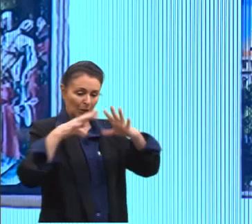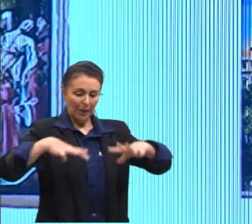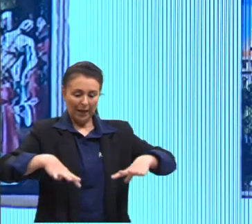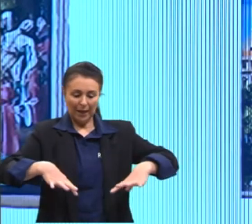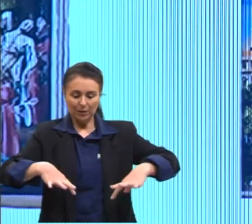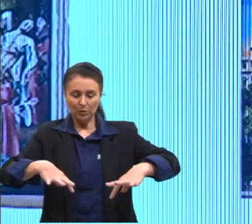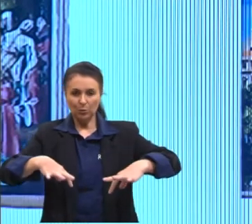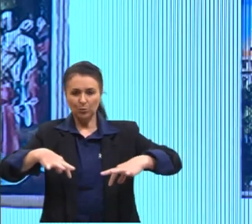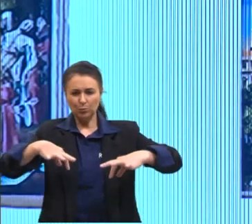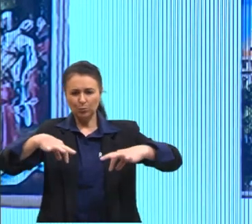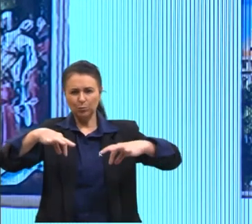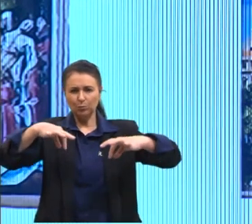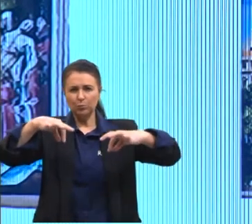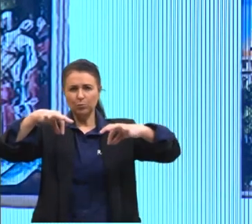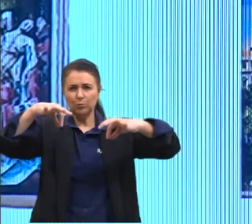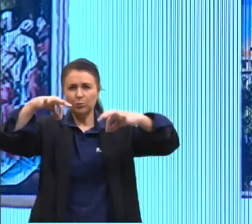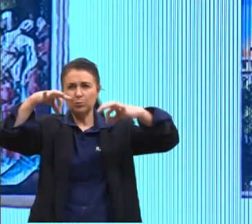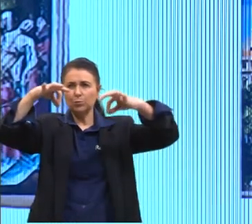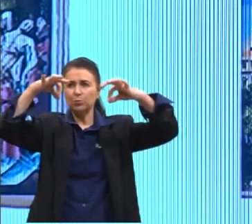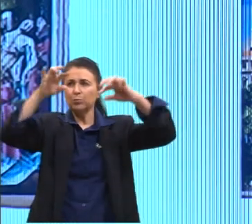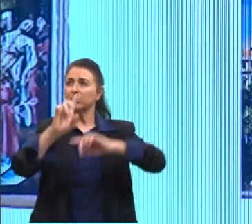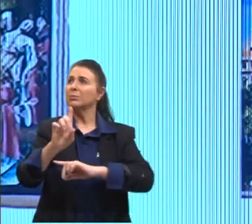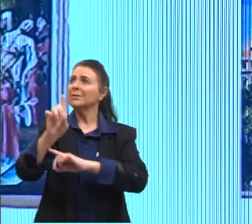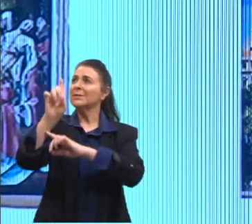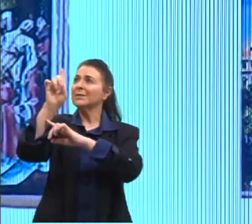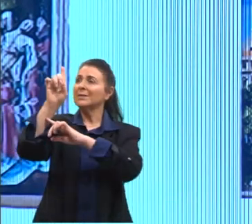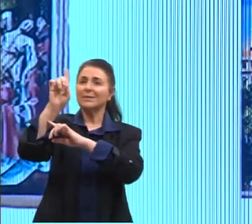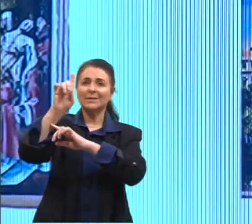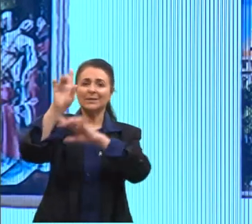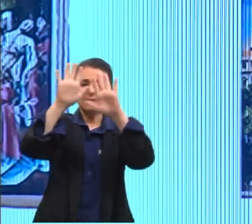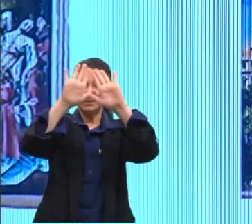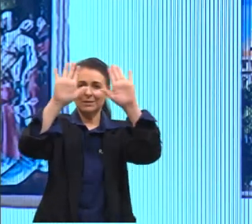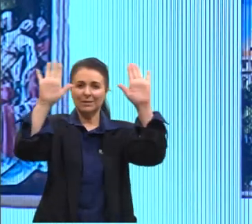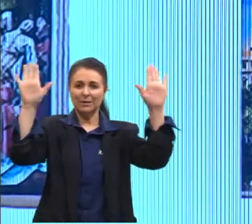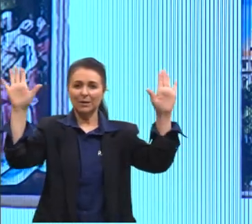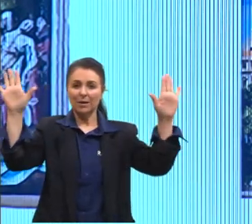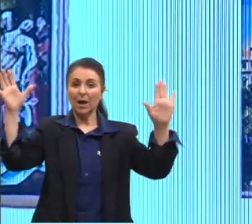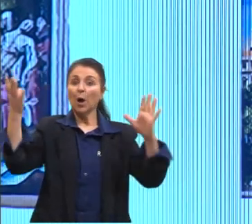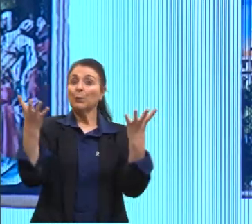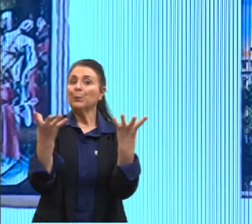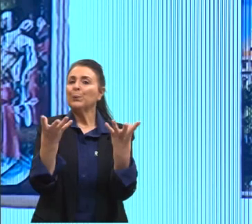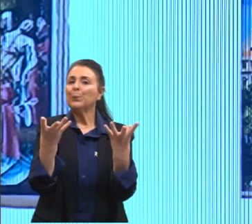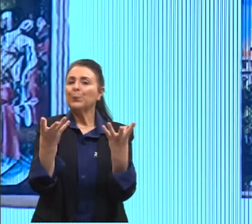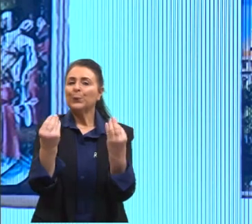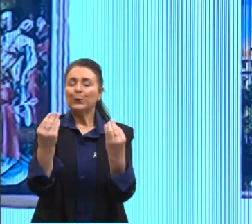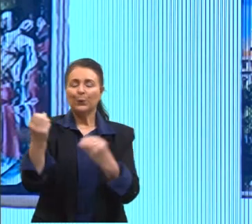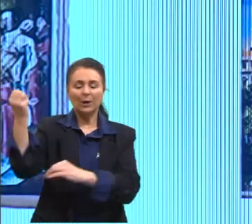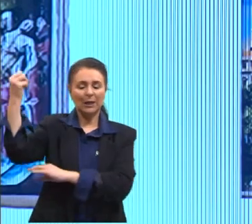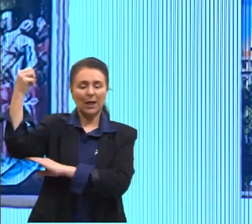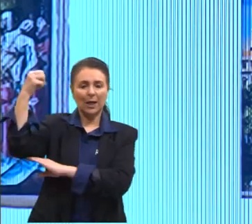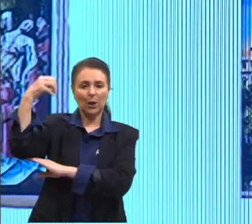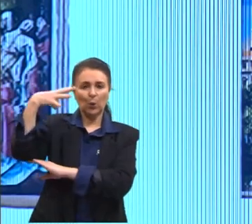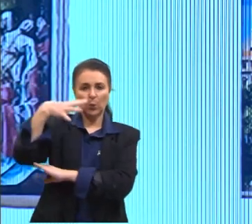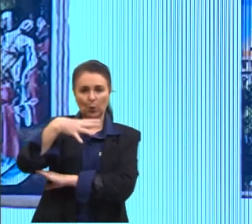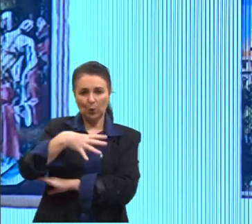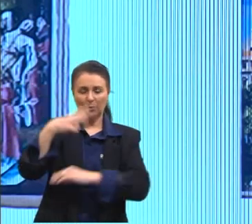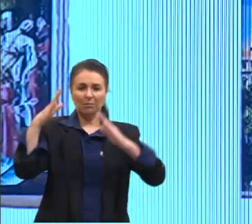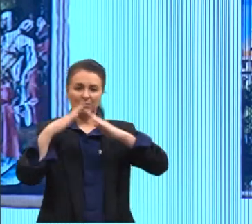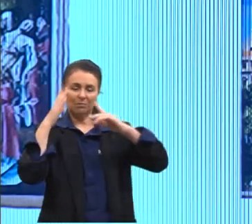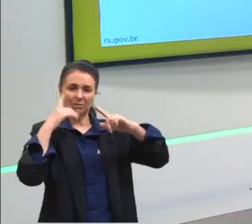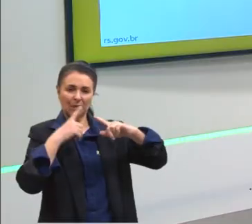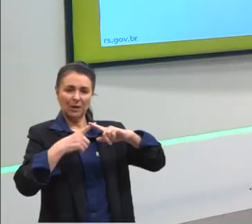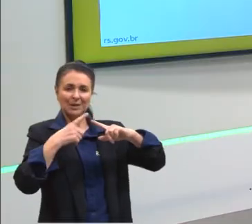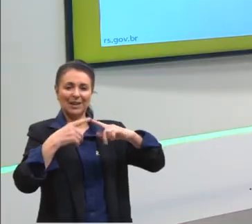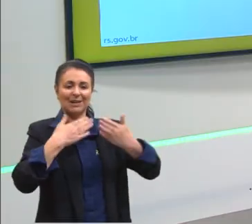altas em direção ao céu, a entrada de luz, a igreja, então, passa a ser um lugar